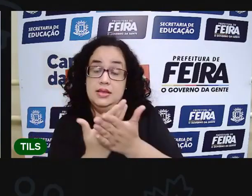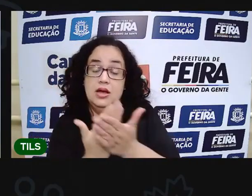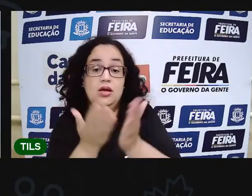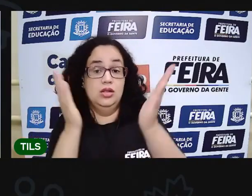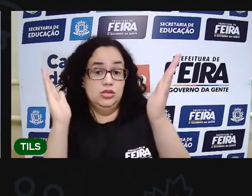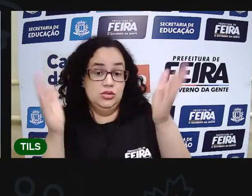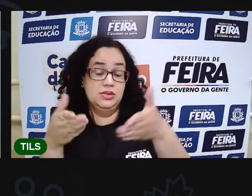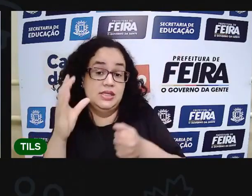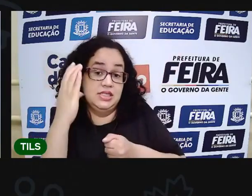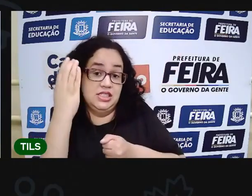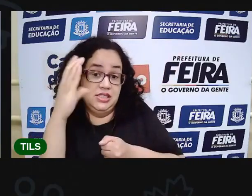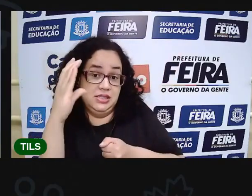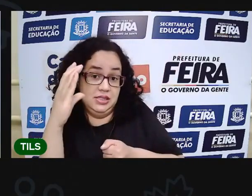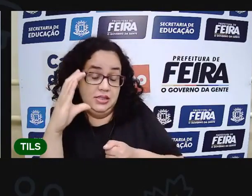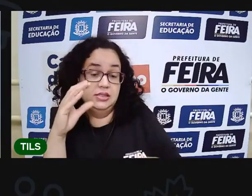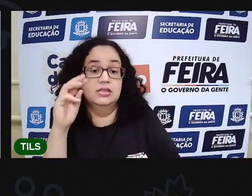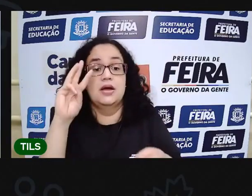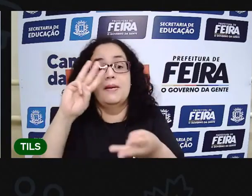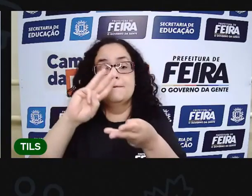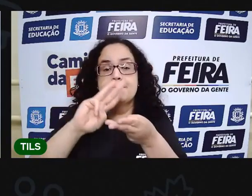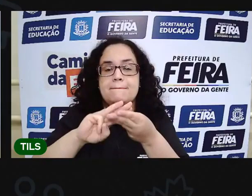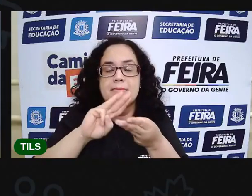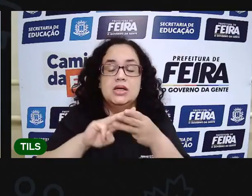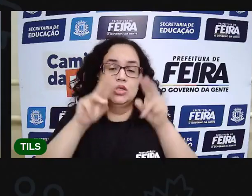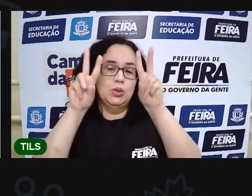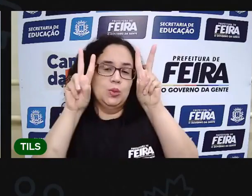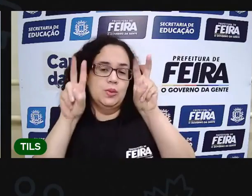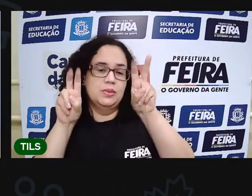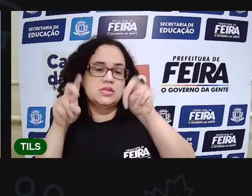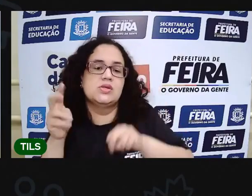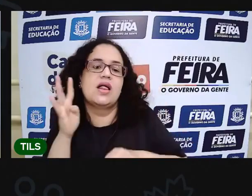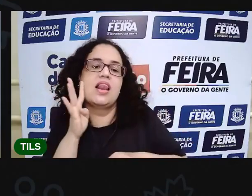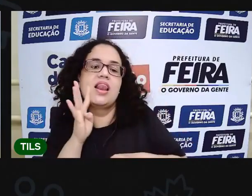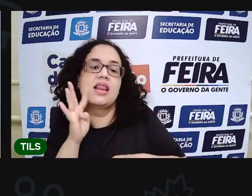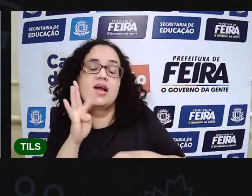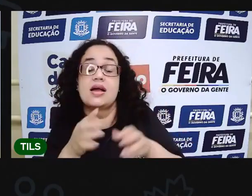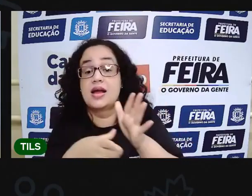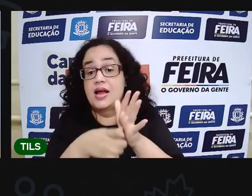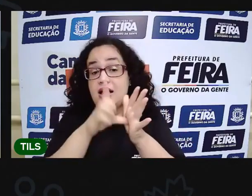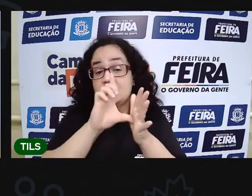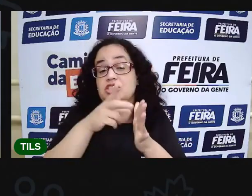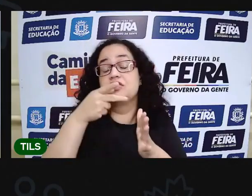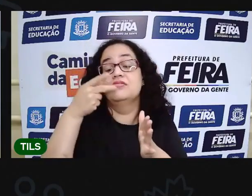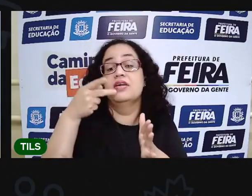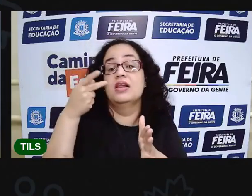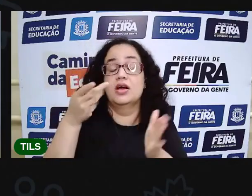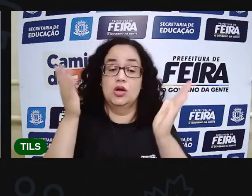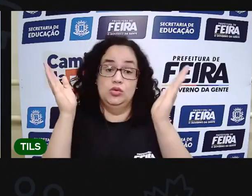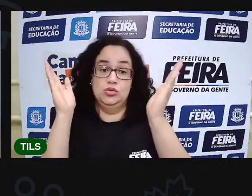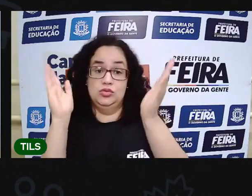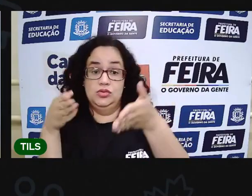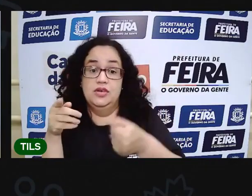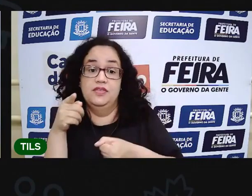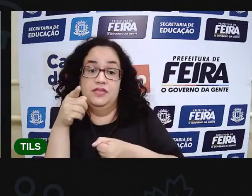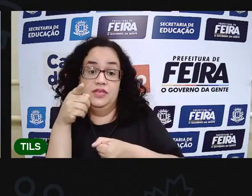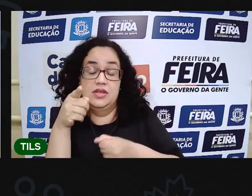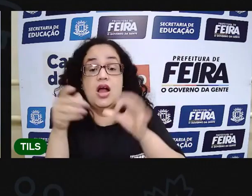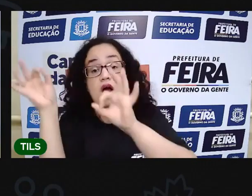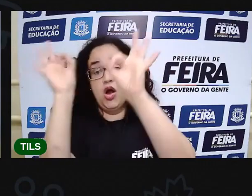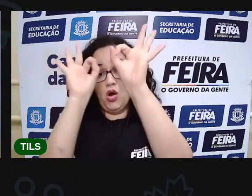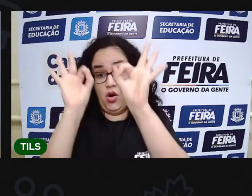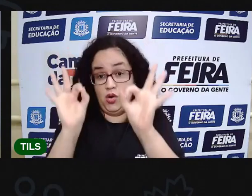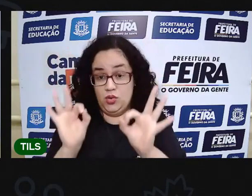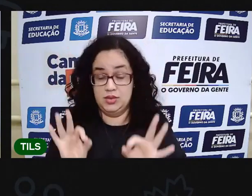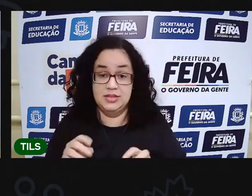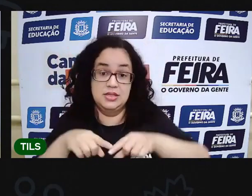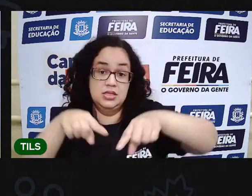Matemática a gente vai ver um assunto muito legal. Mas antes de falar que o assunto é hoje, eu vou pedir para você já organizar aí a